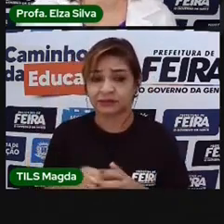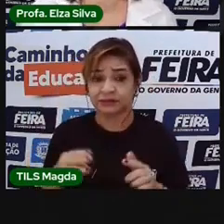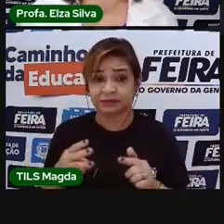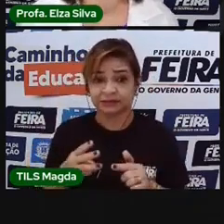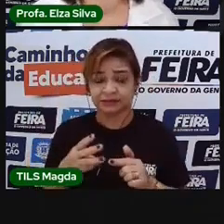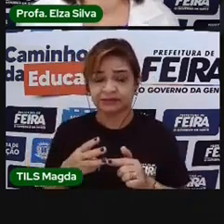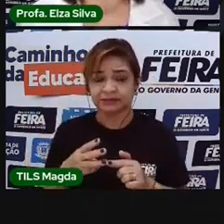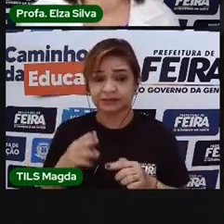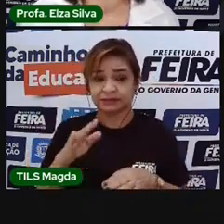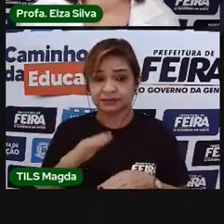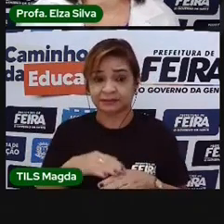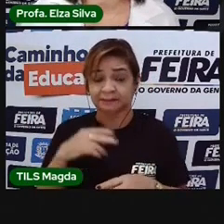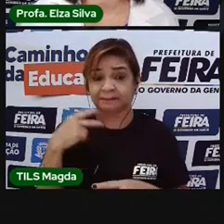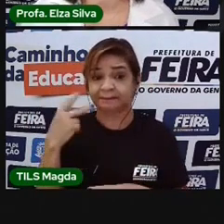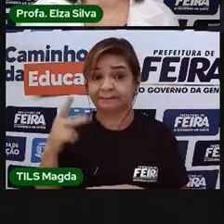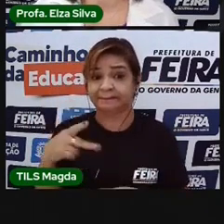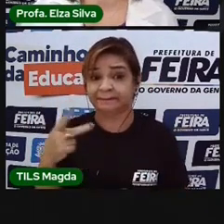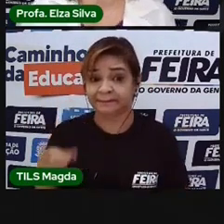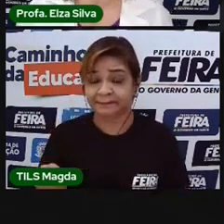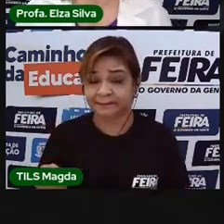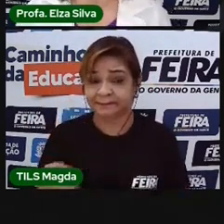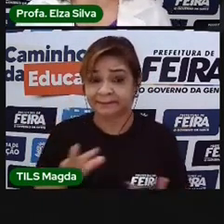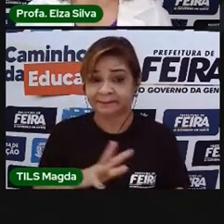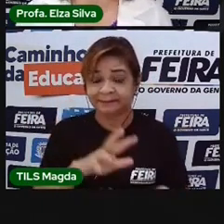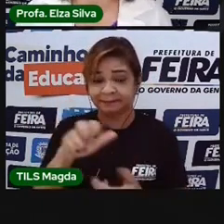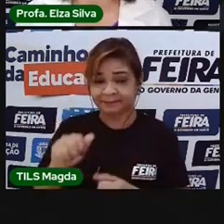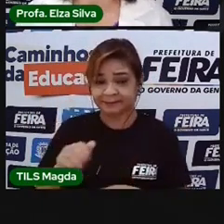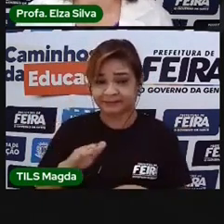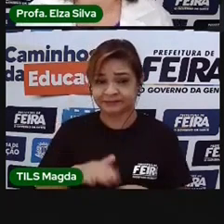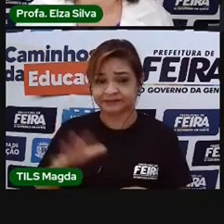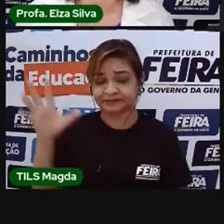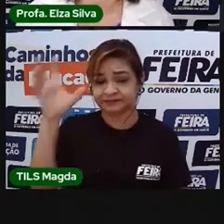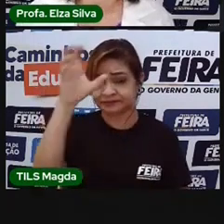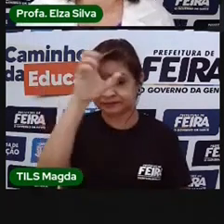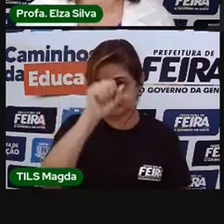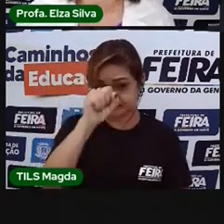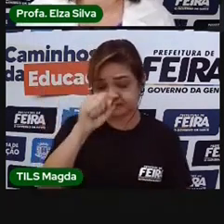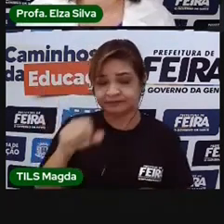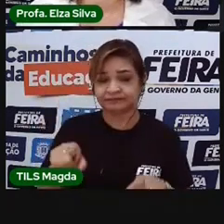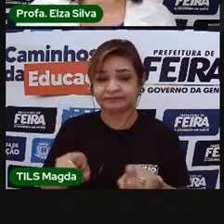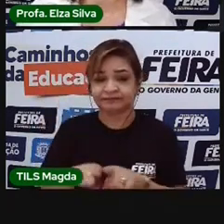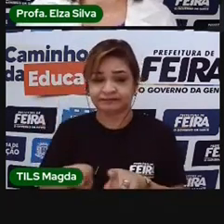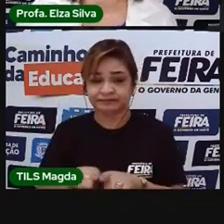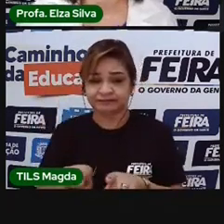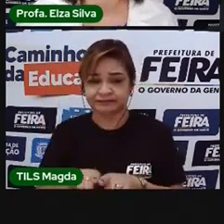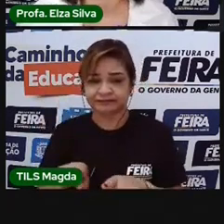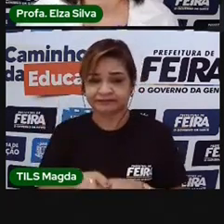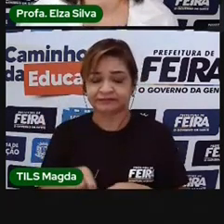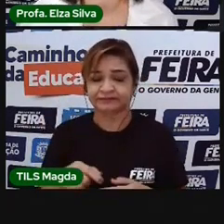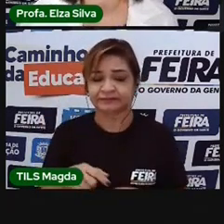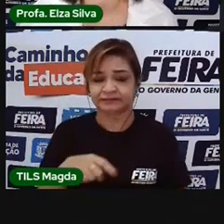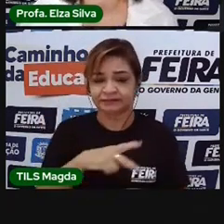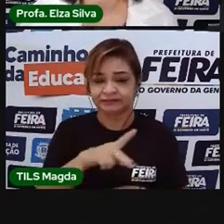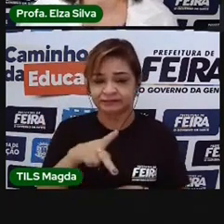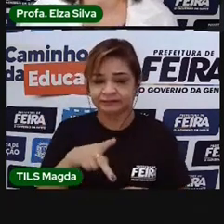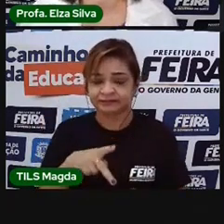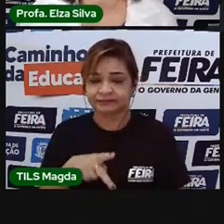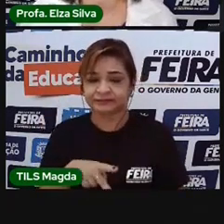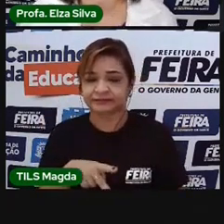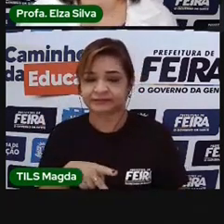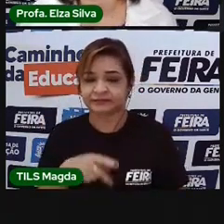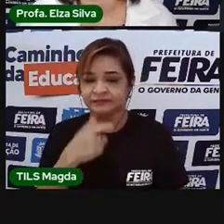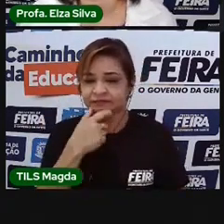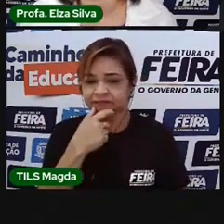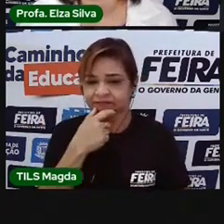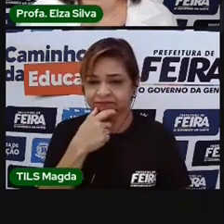falada no mundo e a mais aprendida como segunda língua. Os países que falam inglês